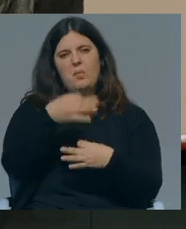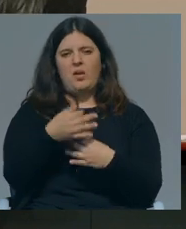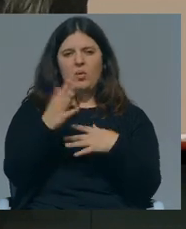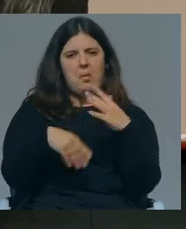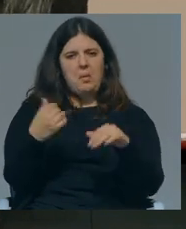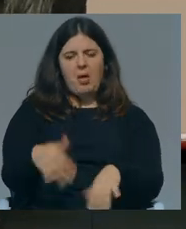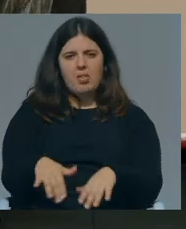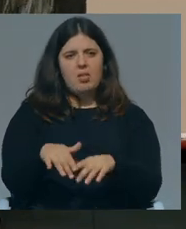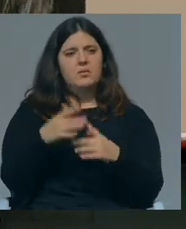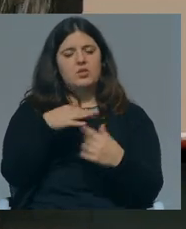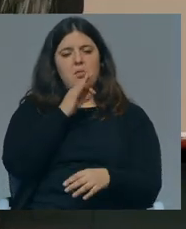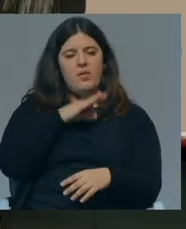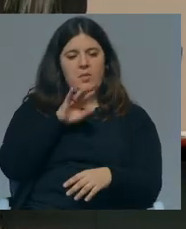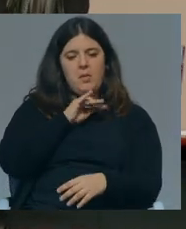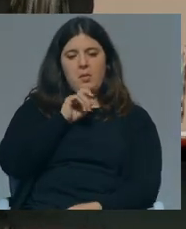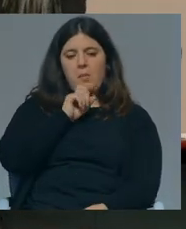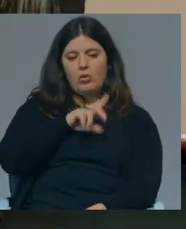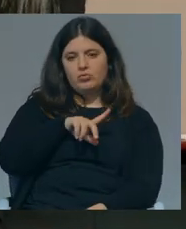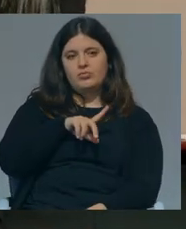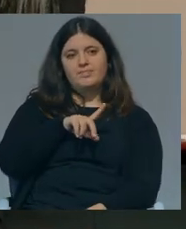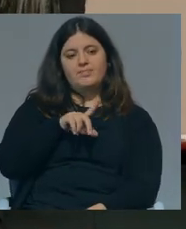mal terás sempre uma família onde podes